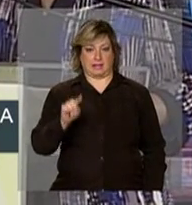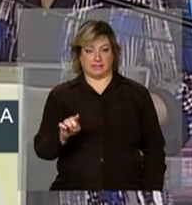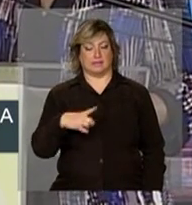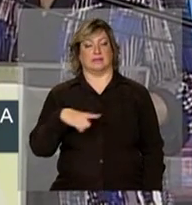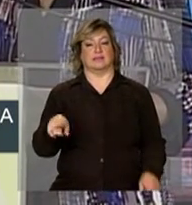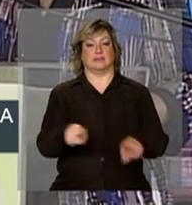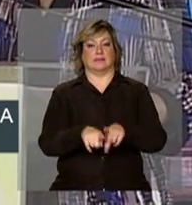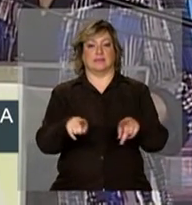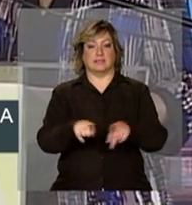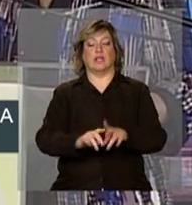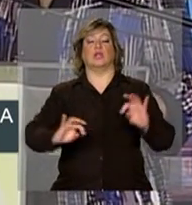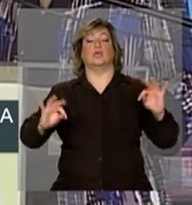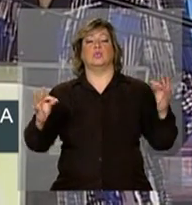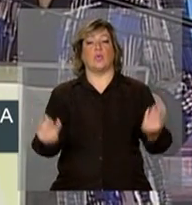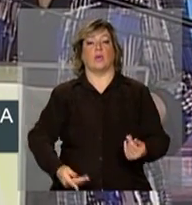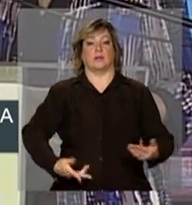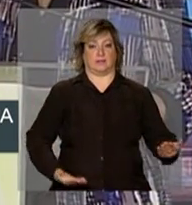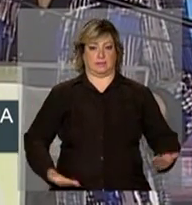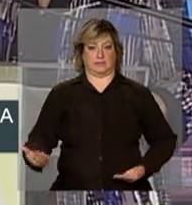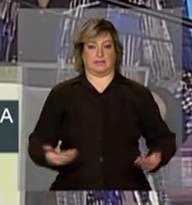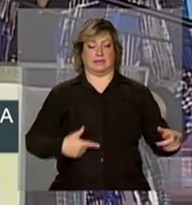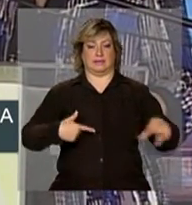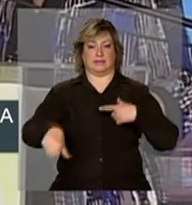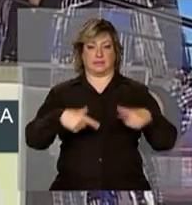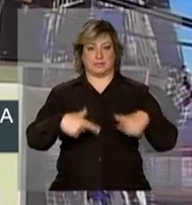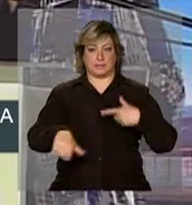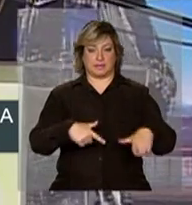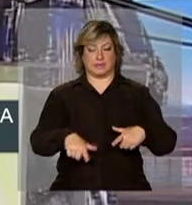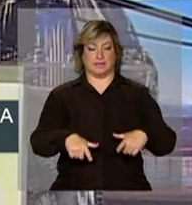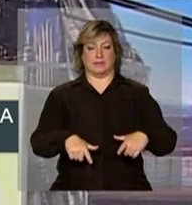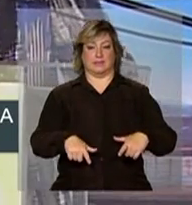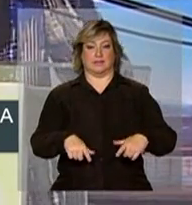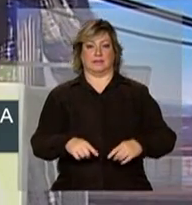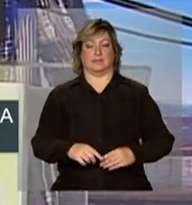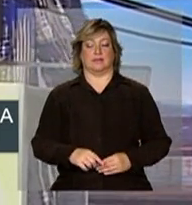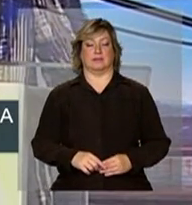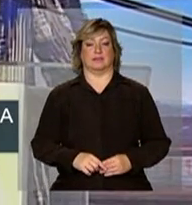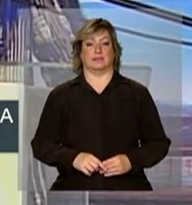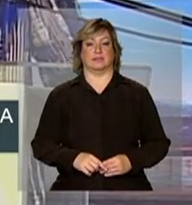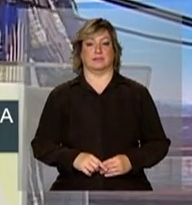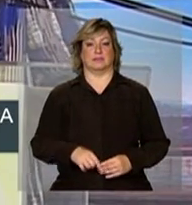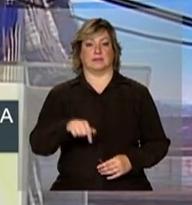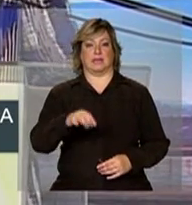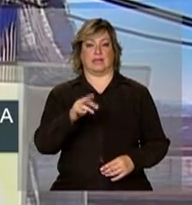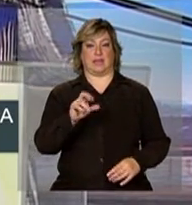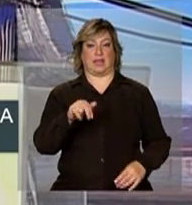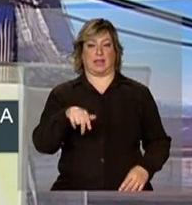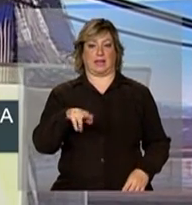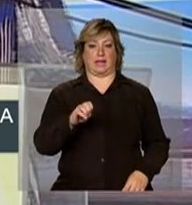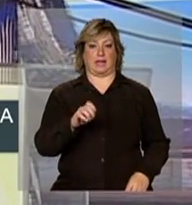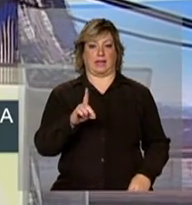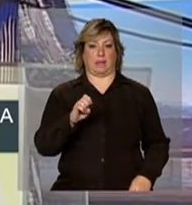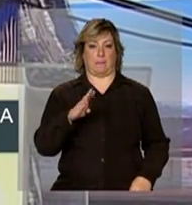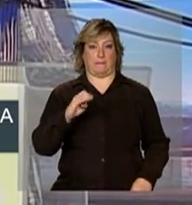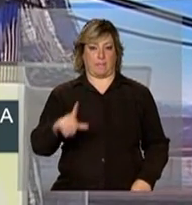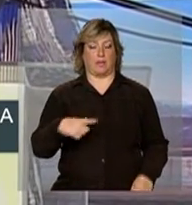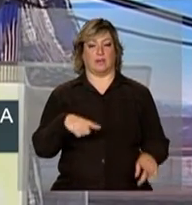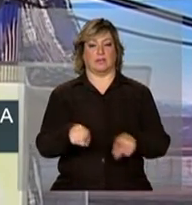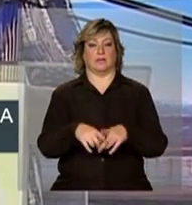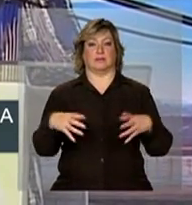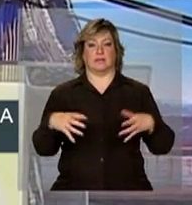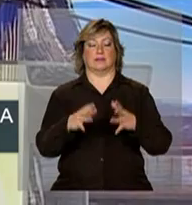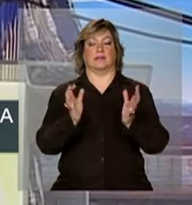Cumprimento todos os funcionários da Tractebel, na